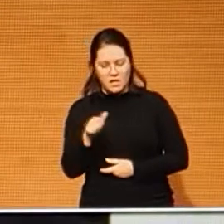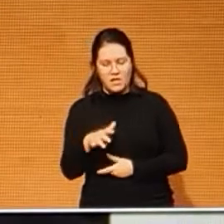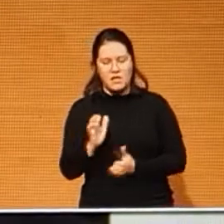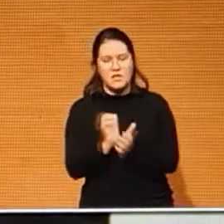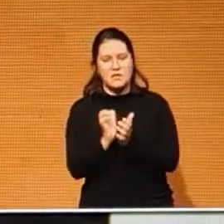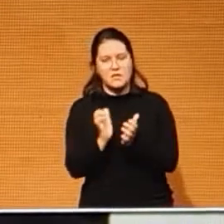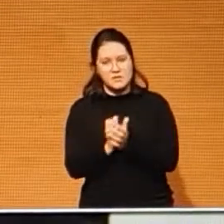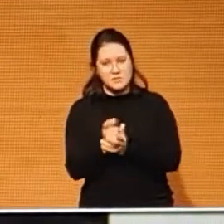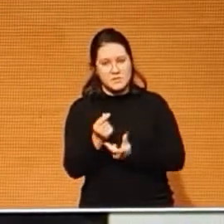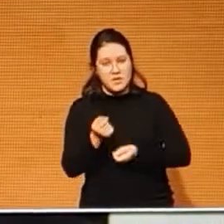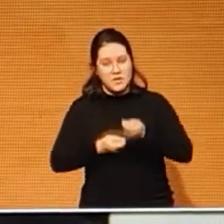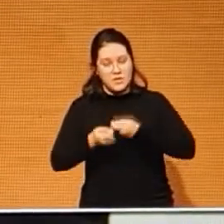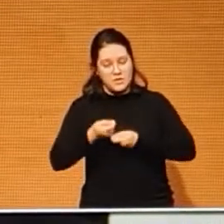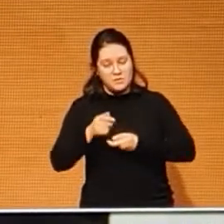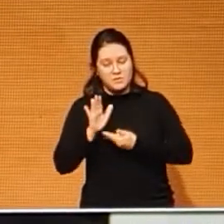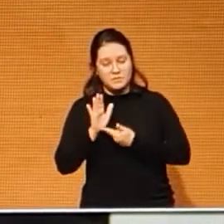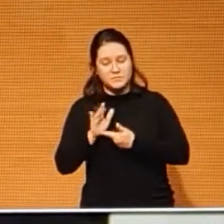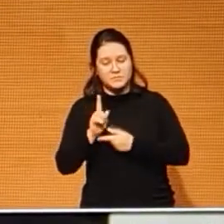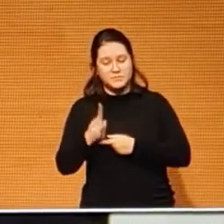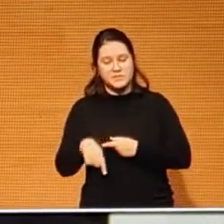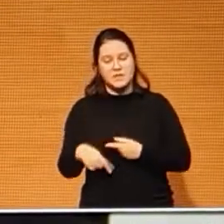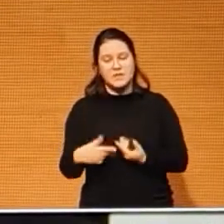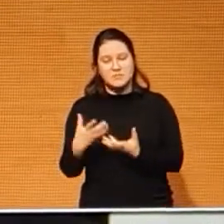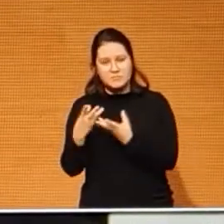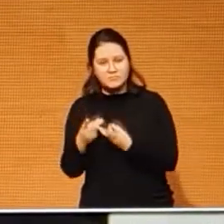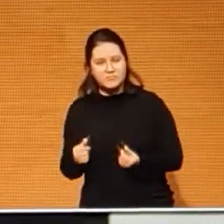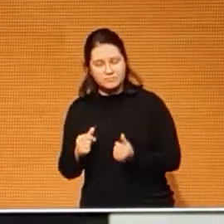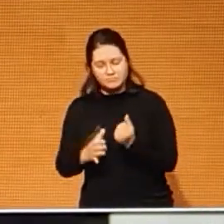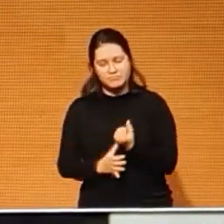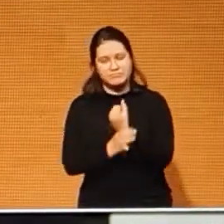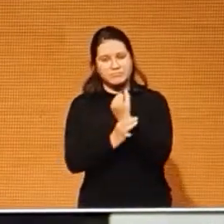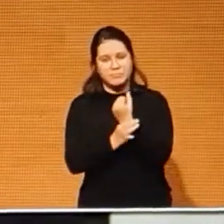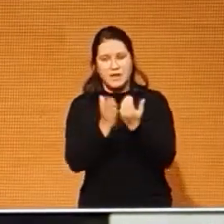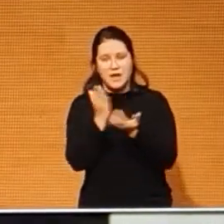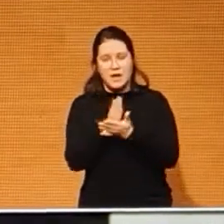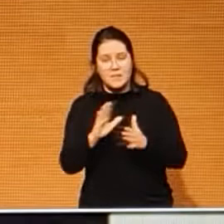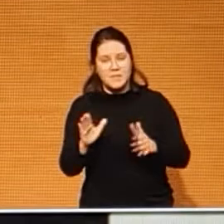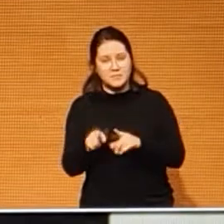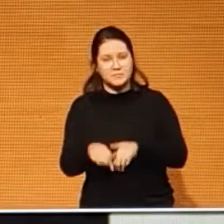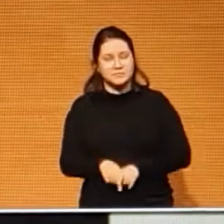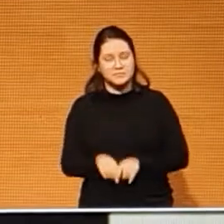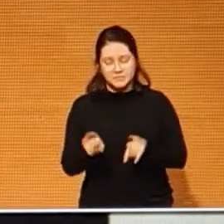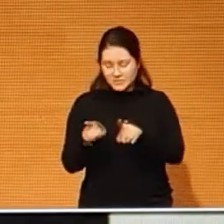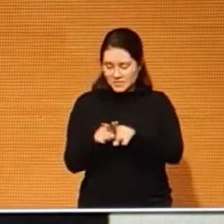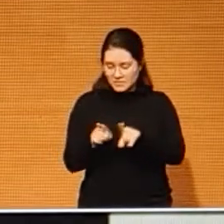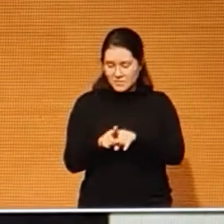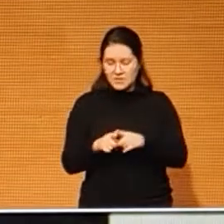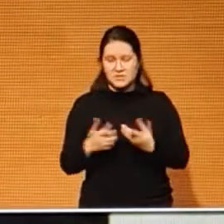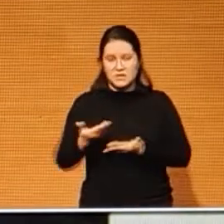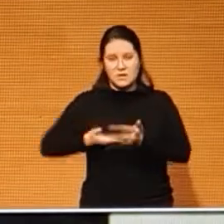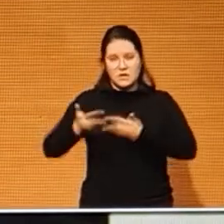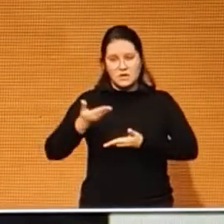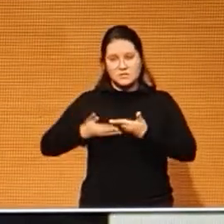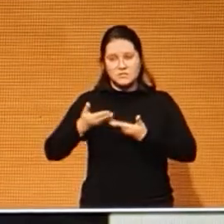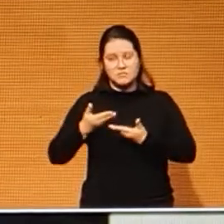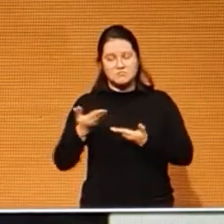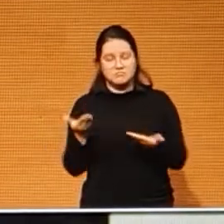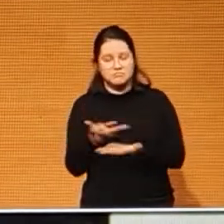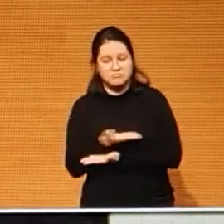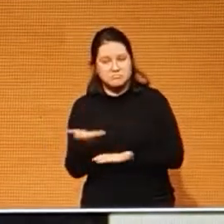preocupação quase doentia com a extinção da estabilidade e com a precarização das relações laborais do serviço público.